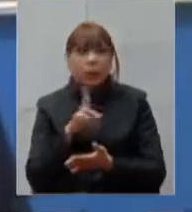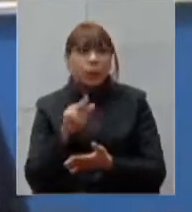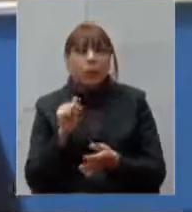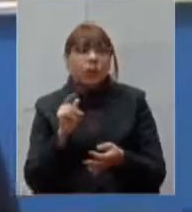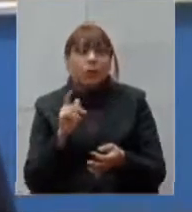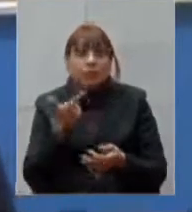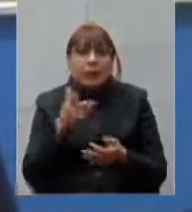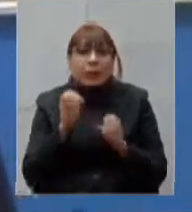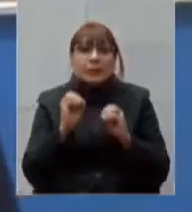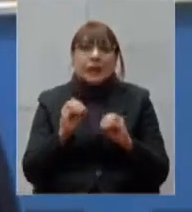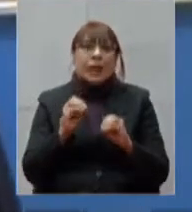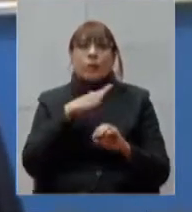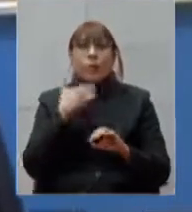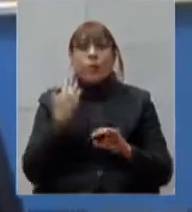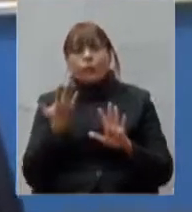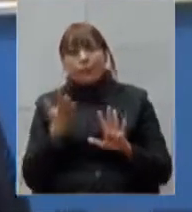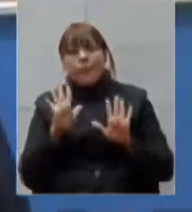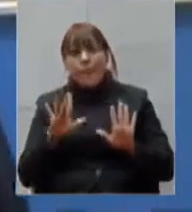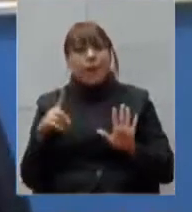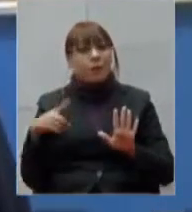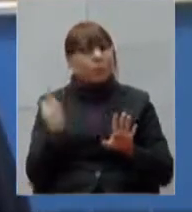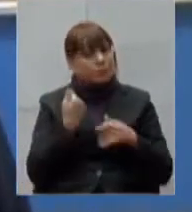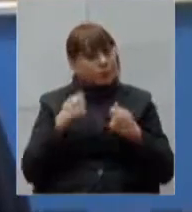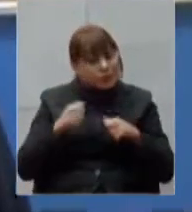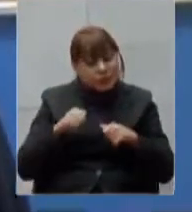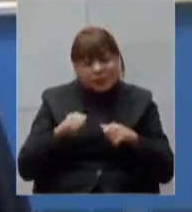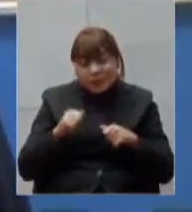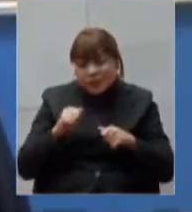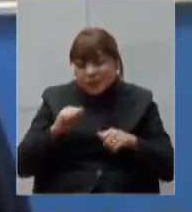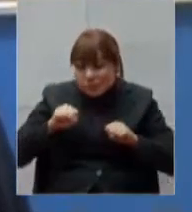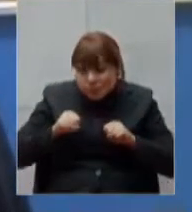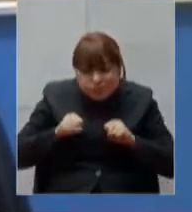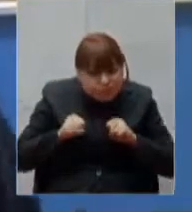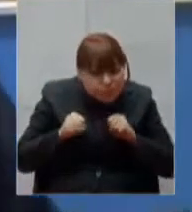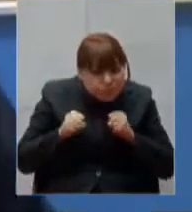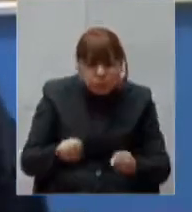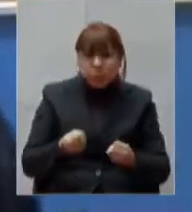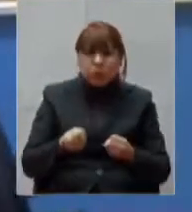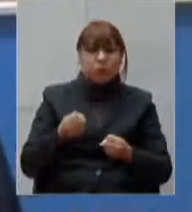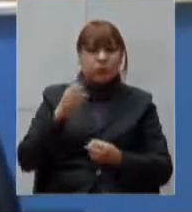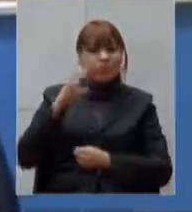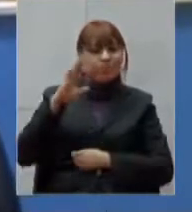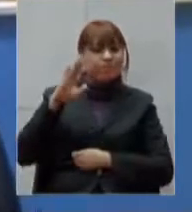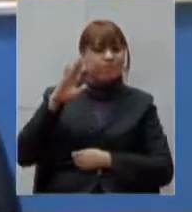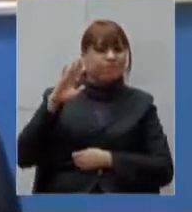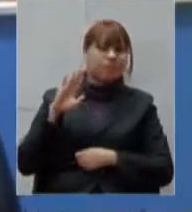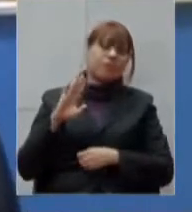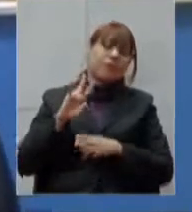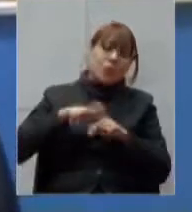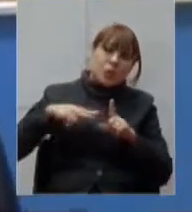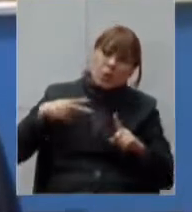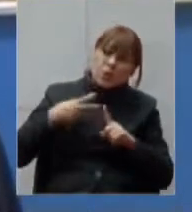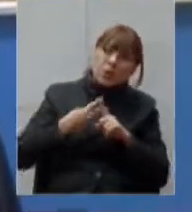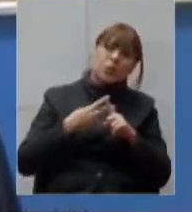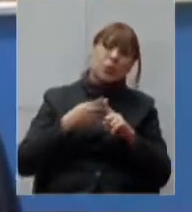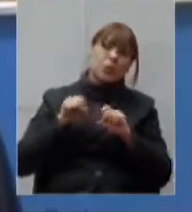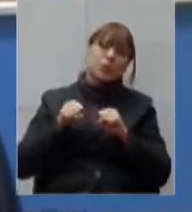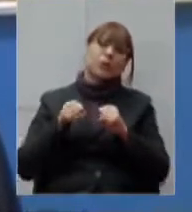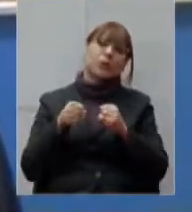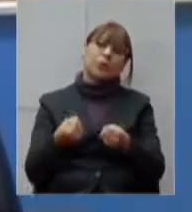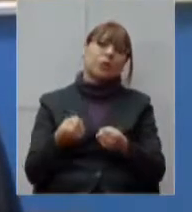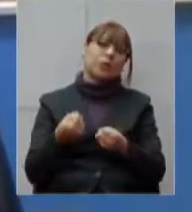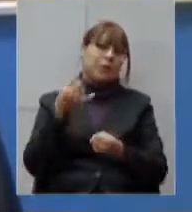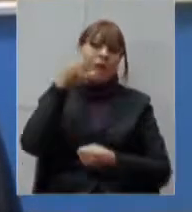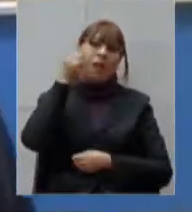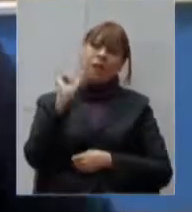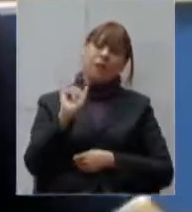evitemos ao máximo o colapso a ponto de pessoas virem a óbito